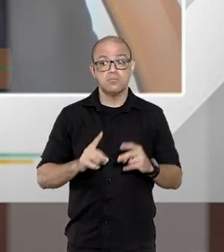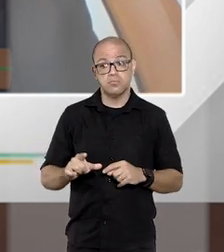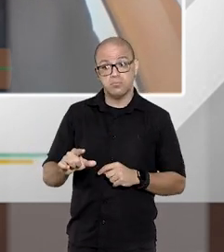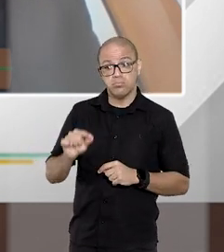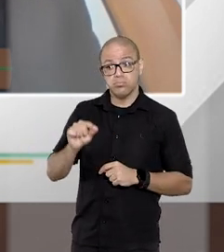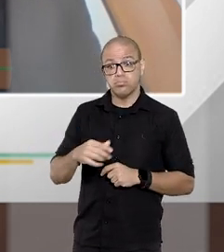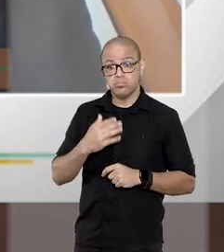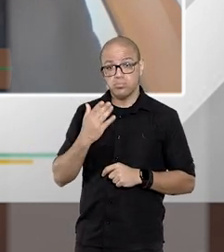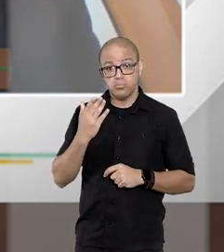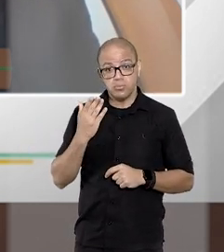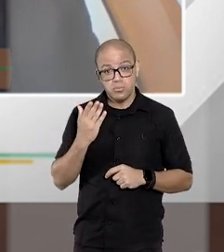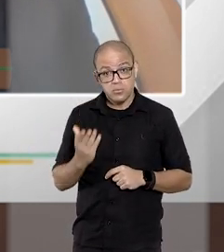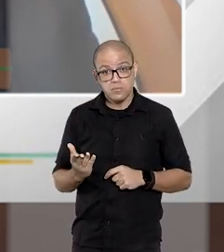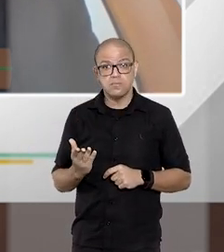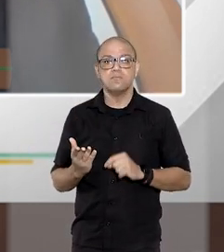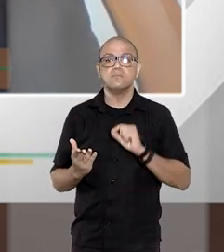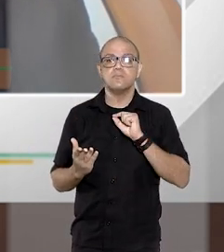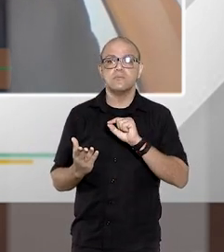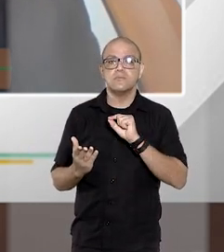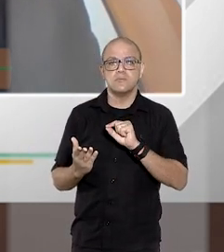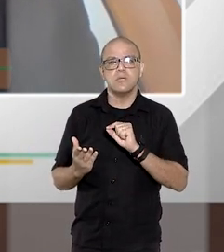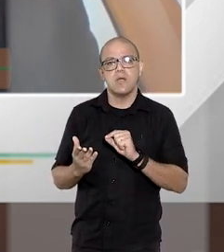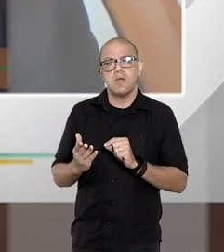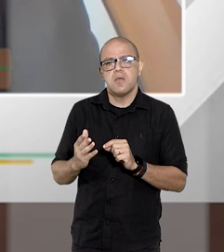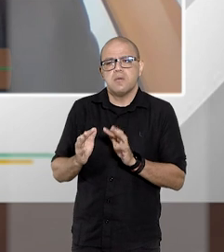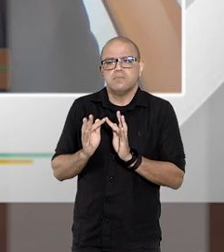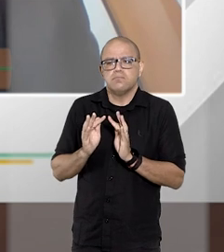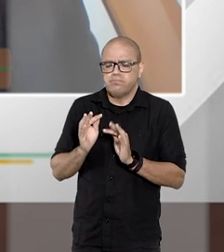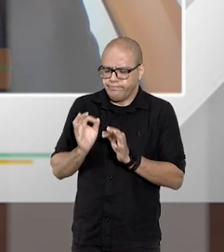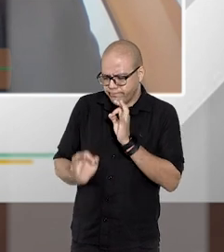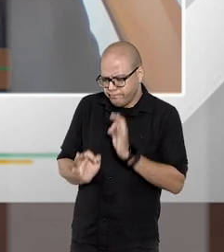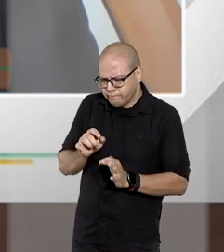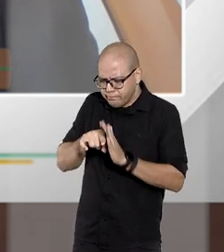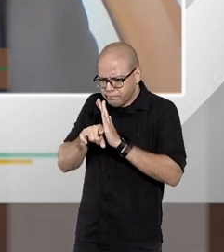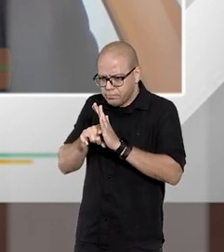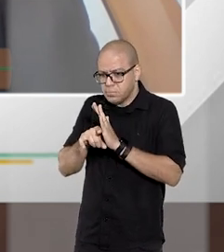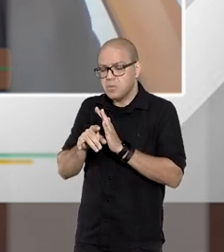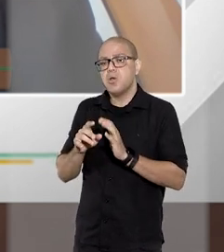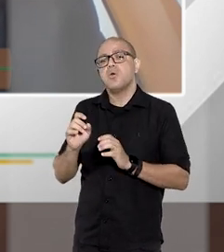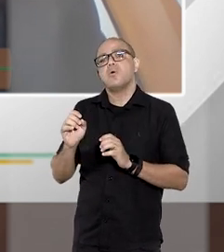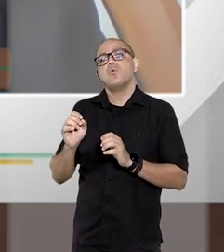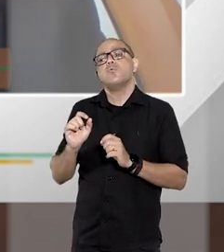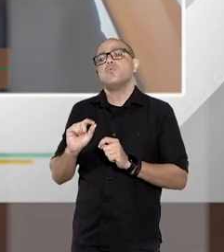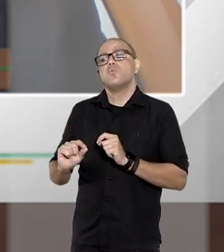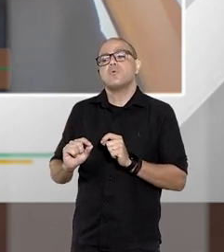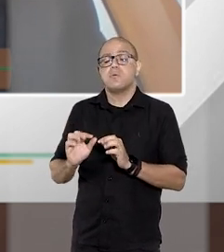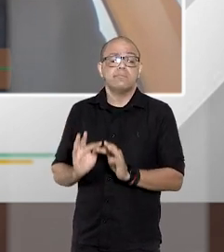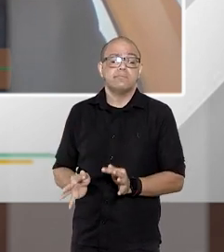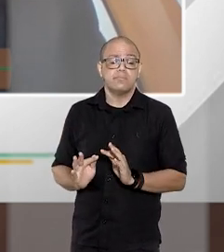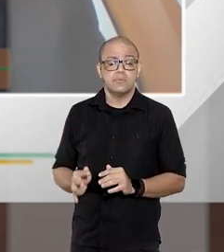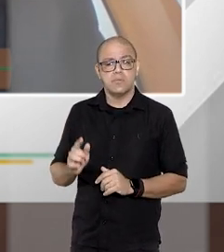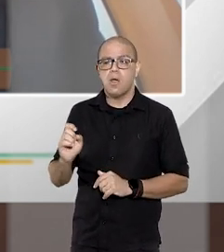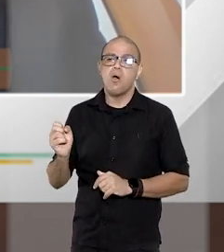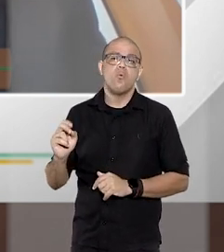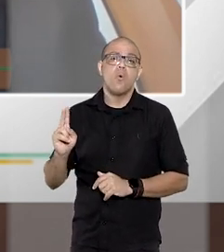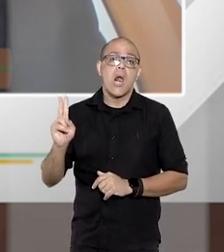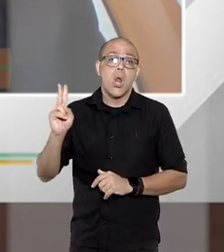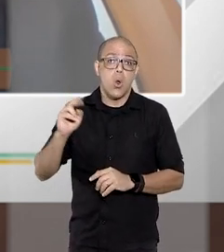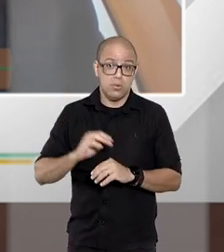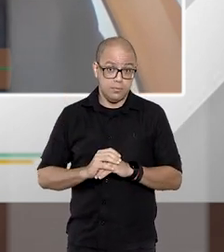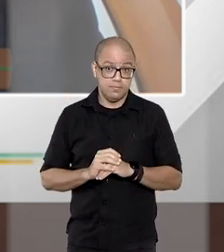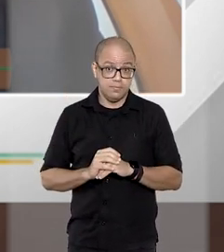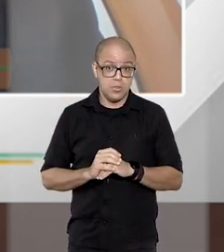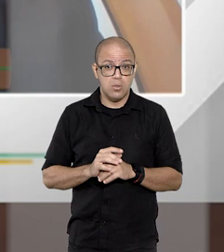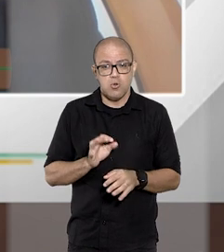optou como fator determinante da causa de menor complexidade e o valor da causa. Então, no caso, por exemplo,